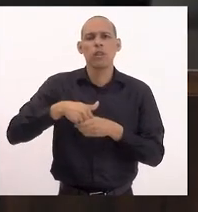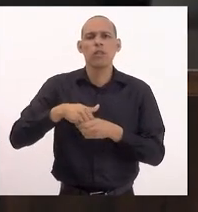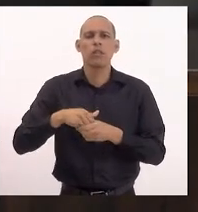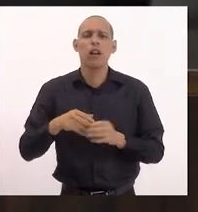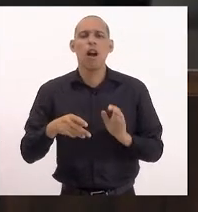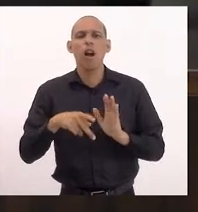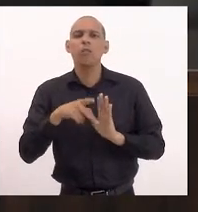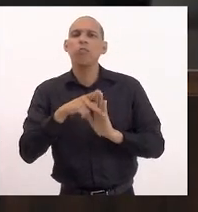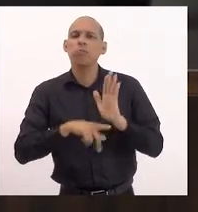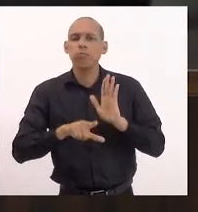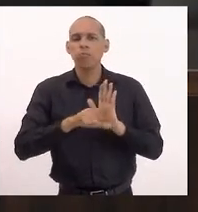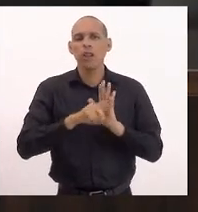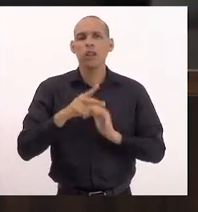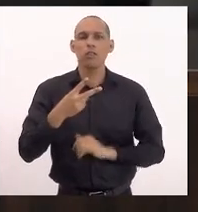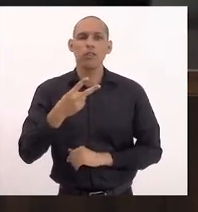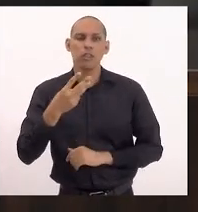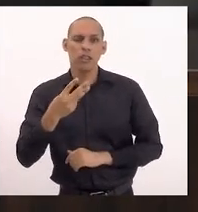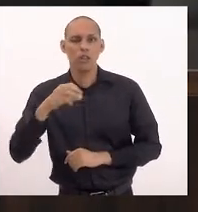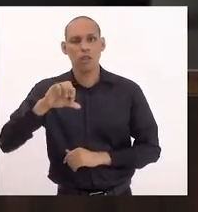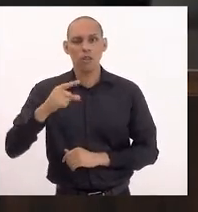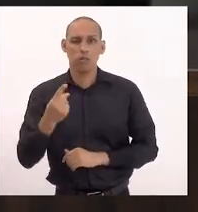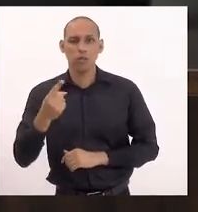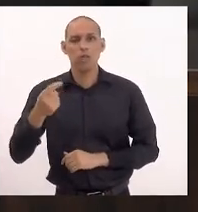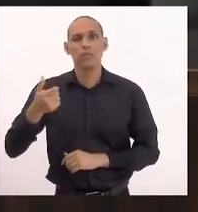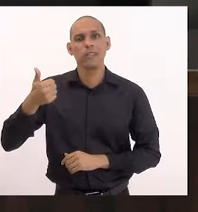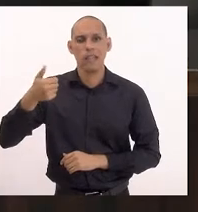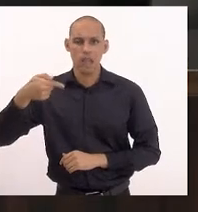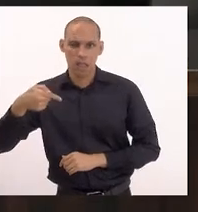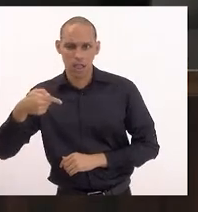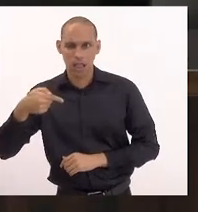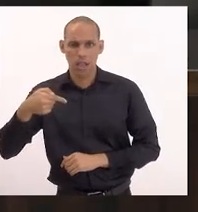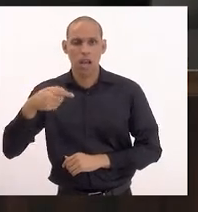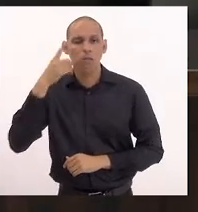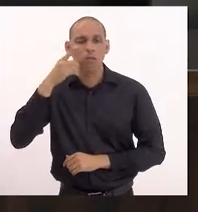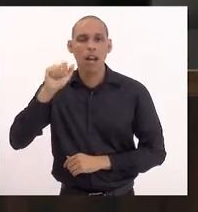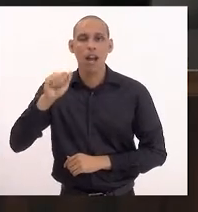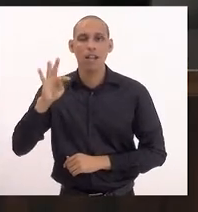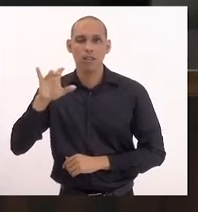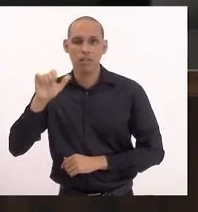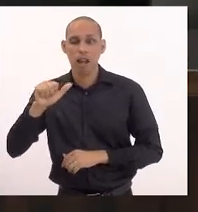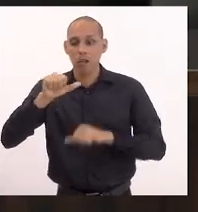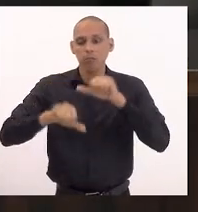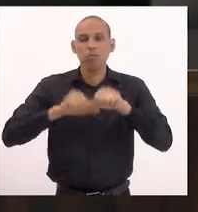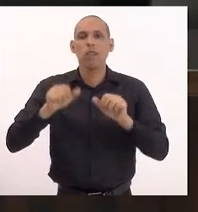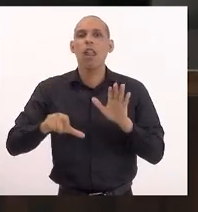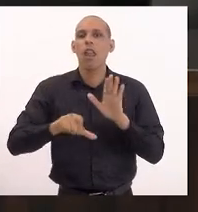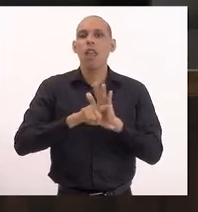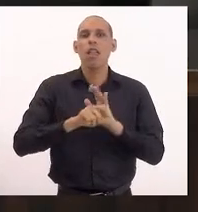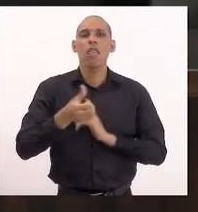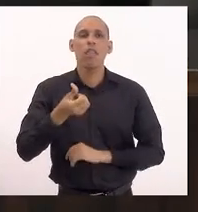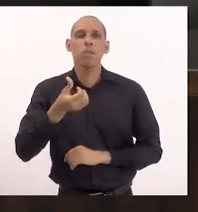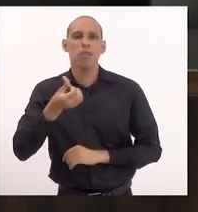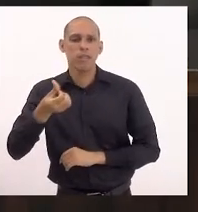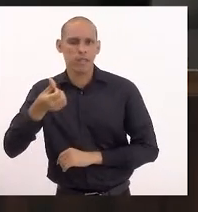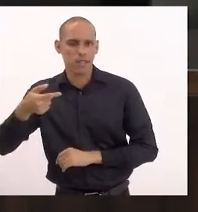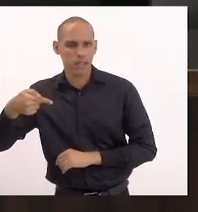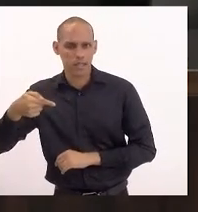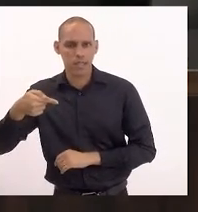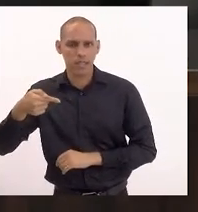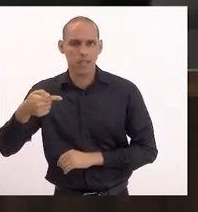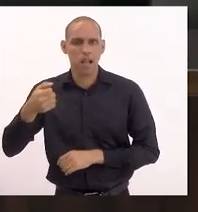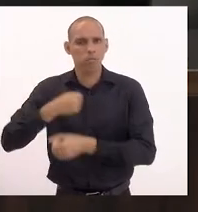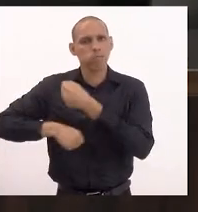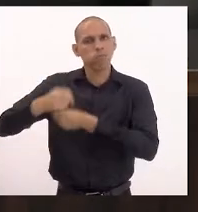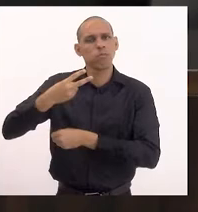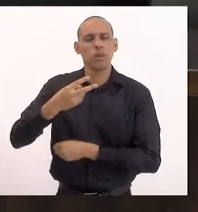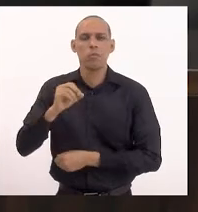2391 de 17, autoria do deputado Atila Nunes, que altera a lei 6.067 de 7 de outubro de 2011,